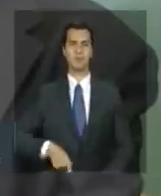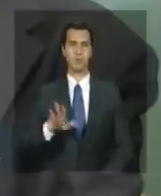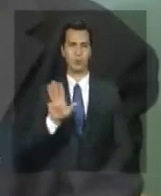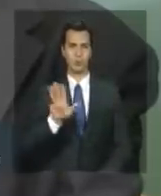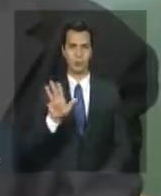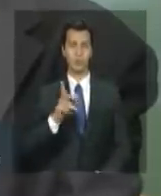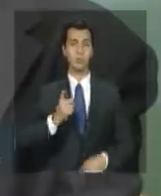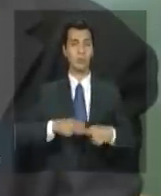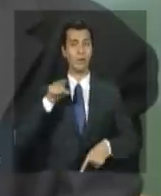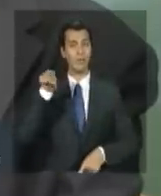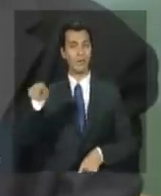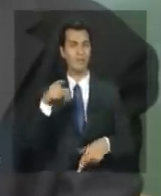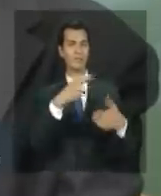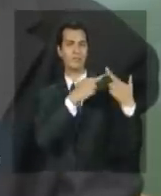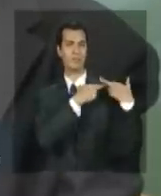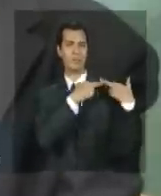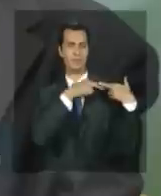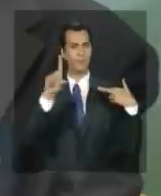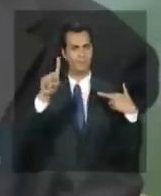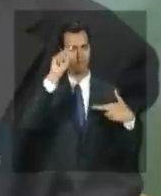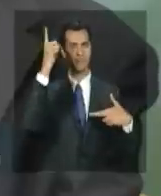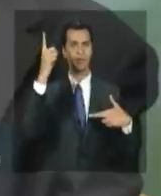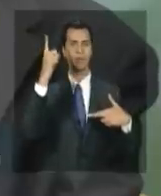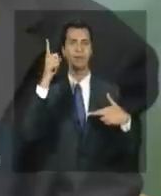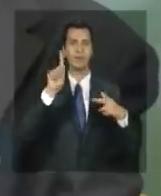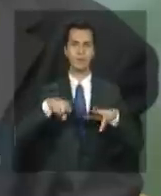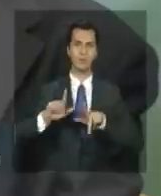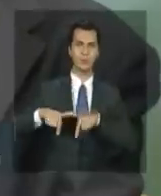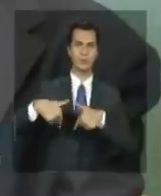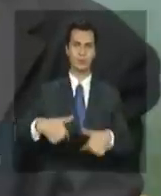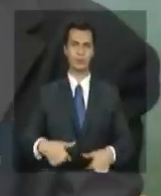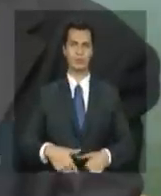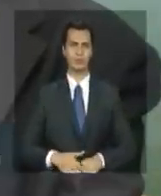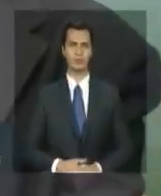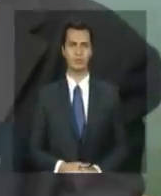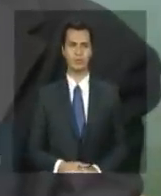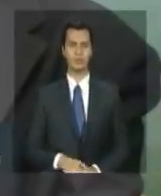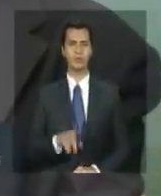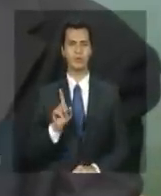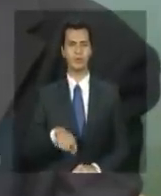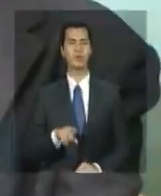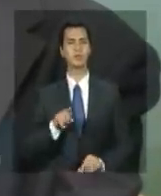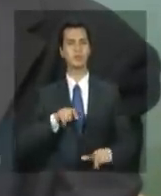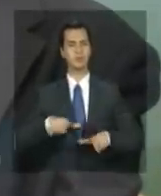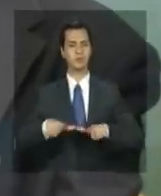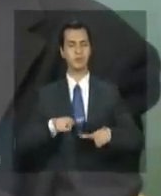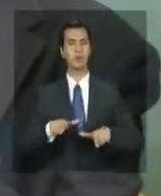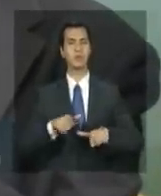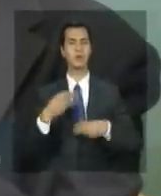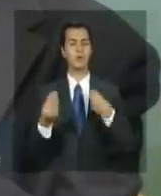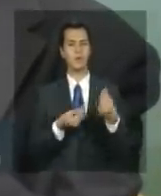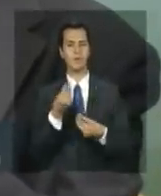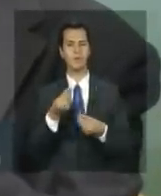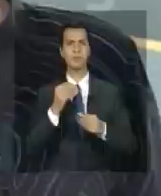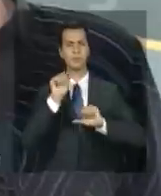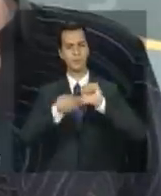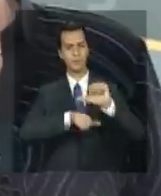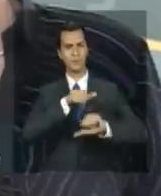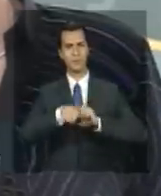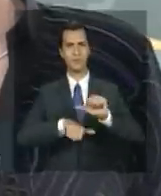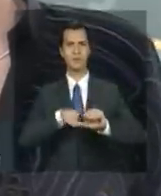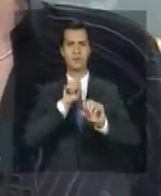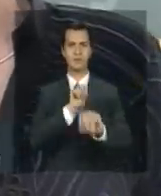grande responsável por esse imenso esforço que foi mudar a trajetória